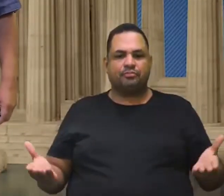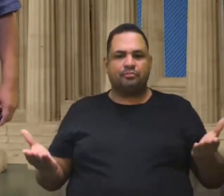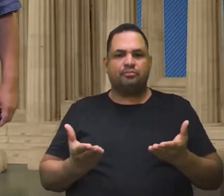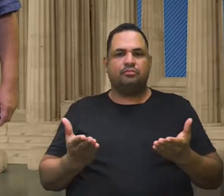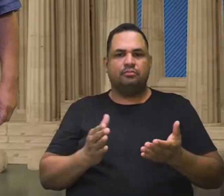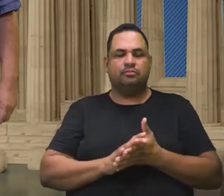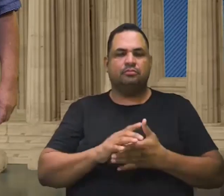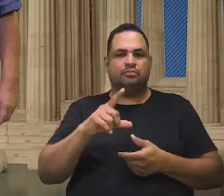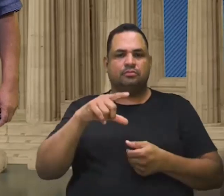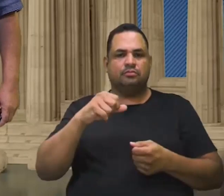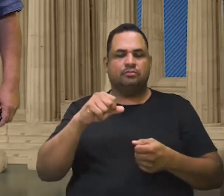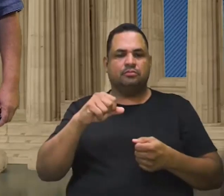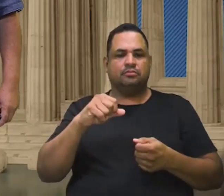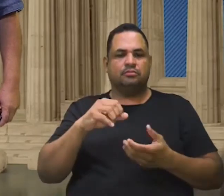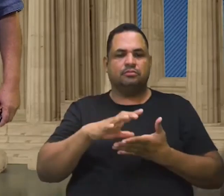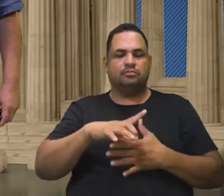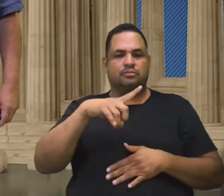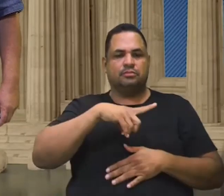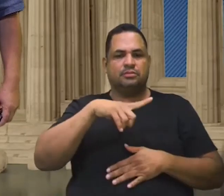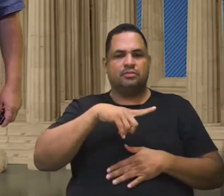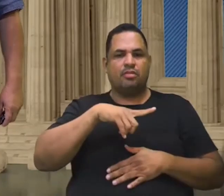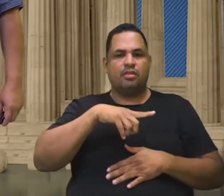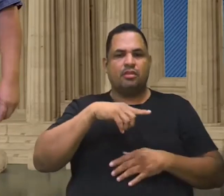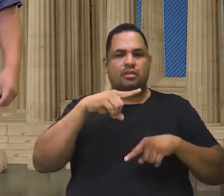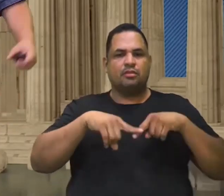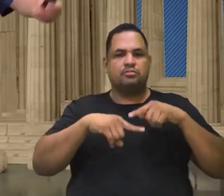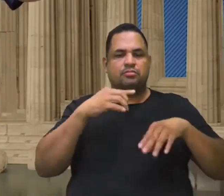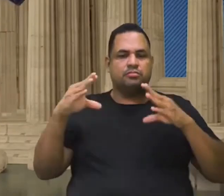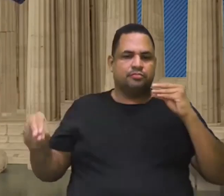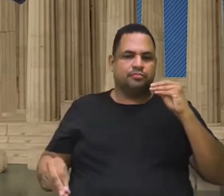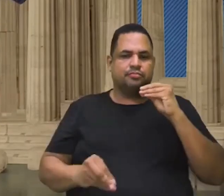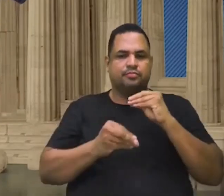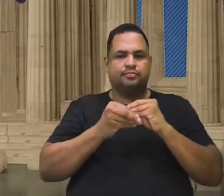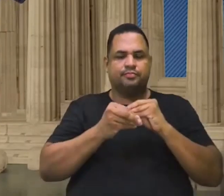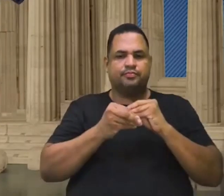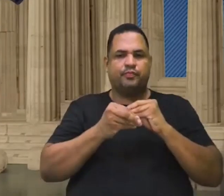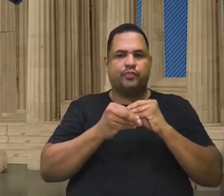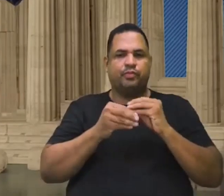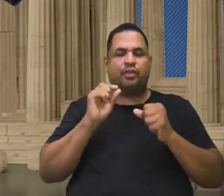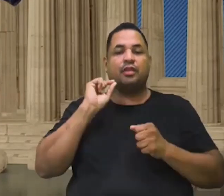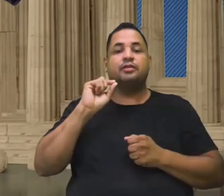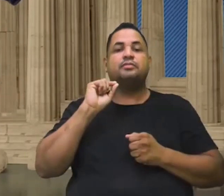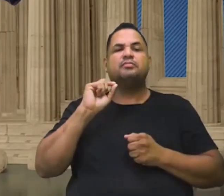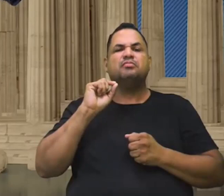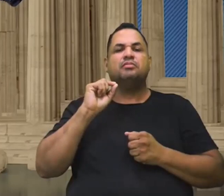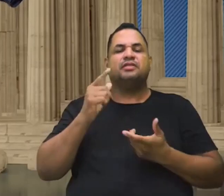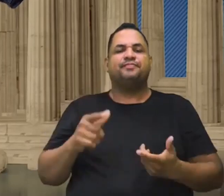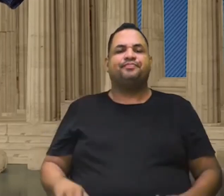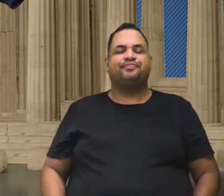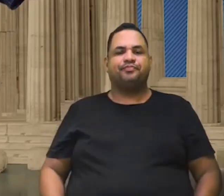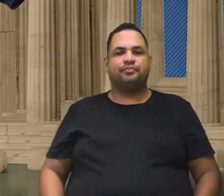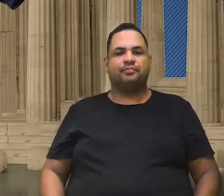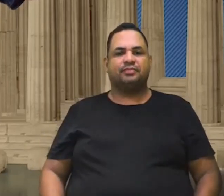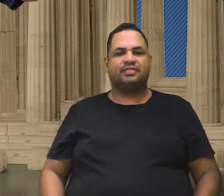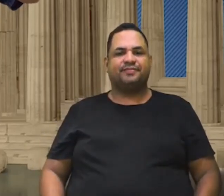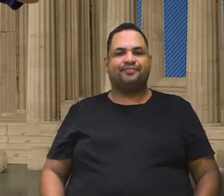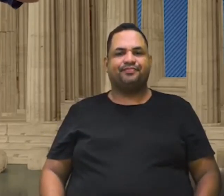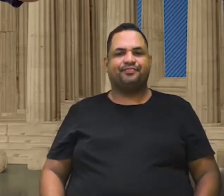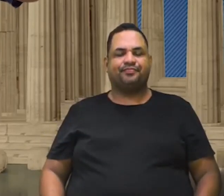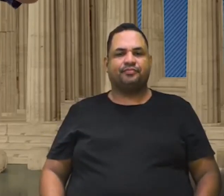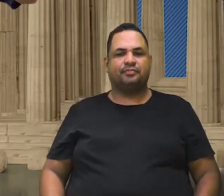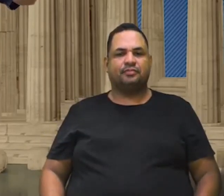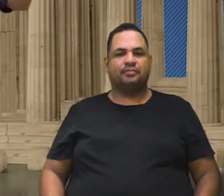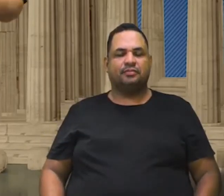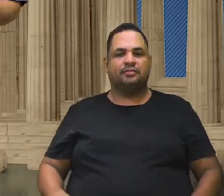Agora temos o material, não acabou não, ok? Material complementar, gente. O que é isso? Tem um materialzinho para vocês,